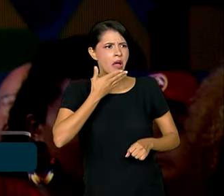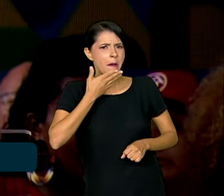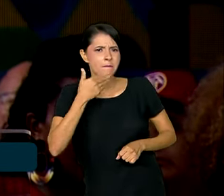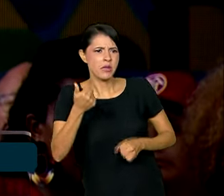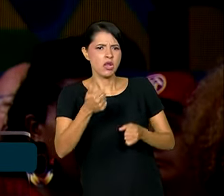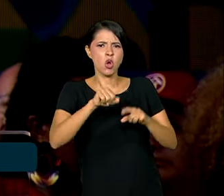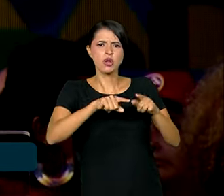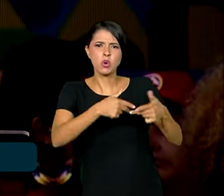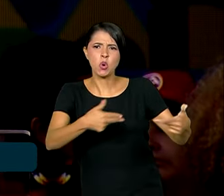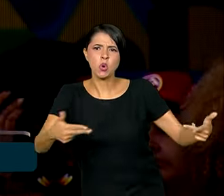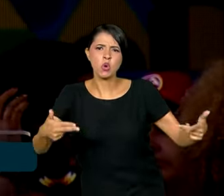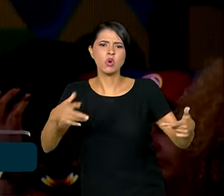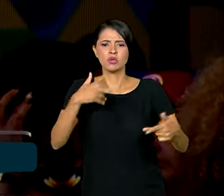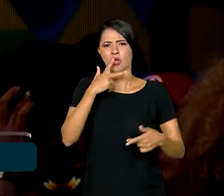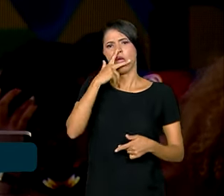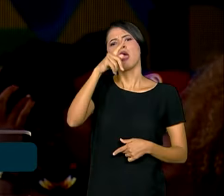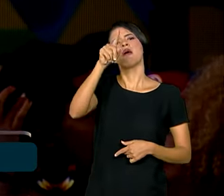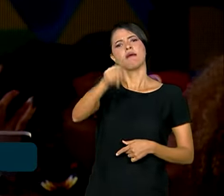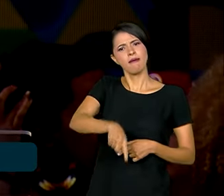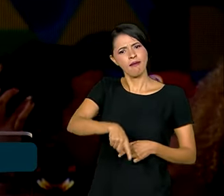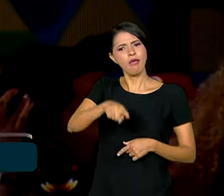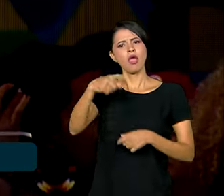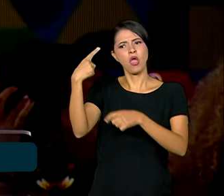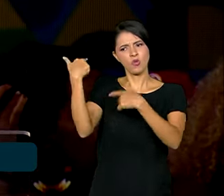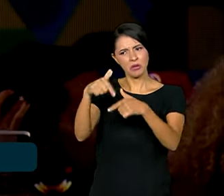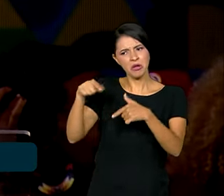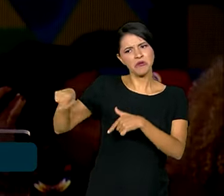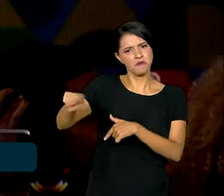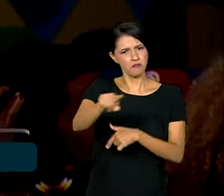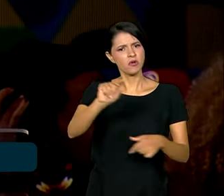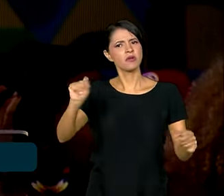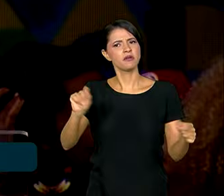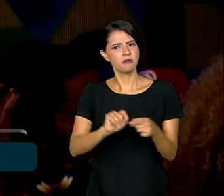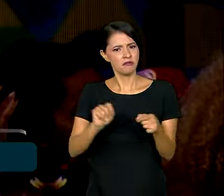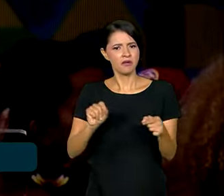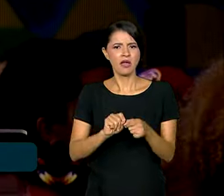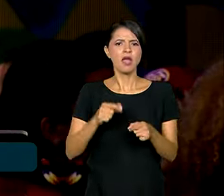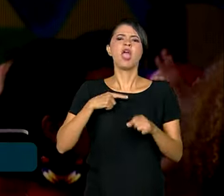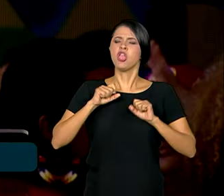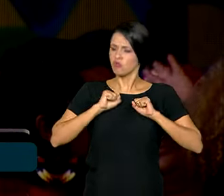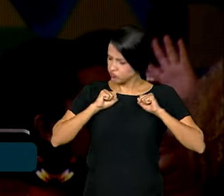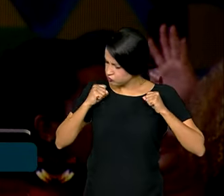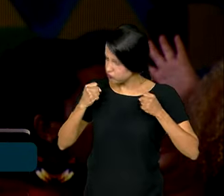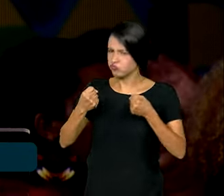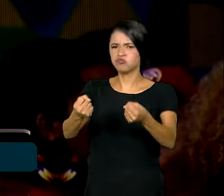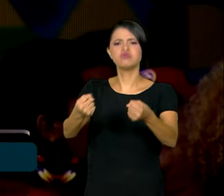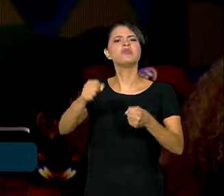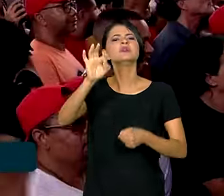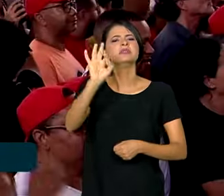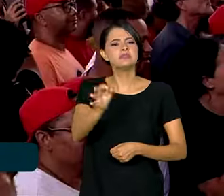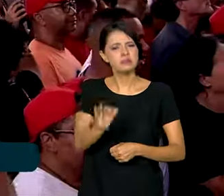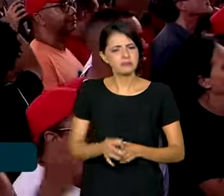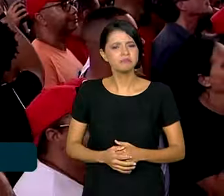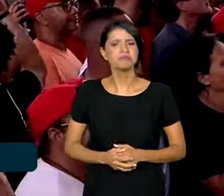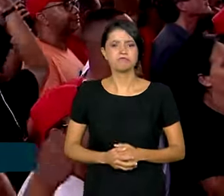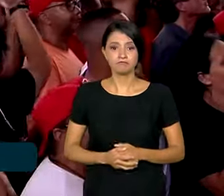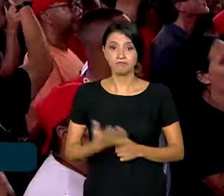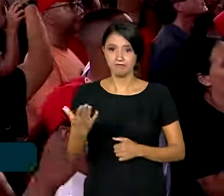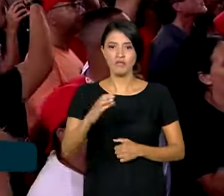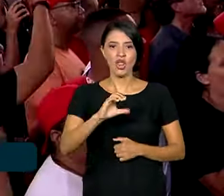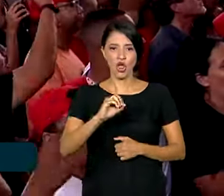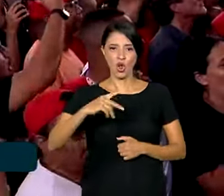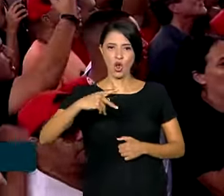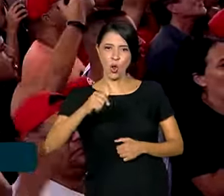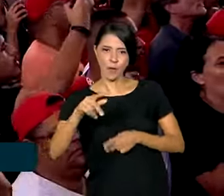equipamentos. Eu acho, é o trabalho que vocês fazem, eu sou um defensor dele dia a dia. Na Copa do